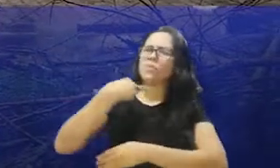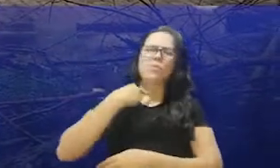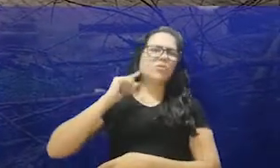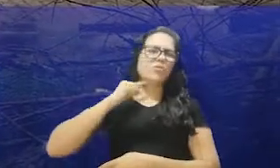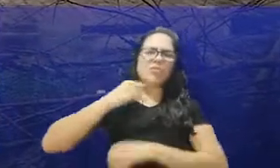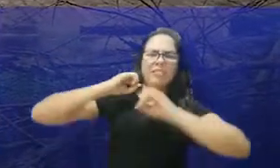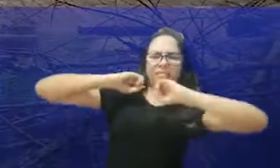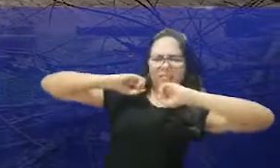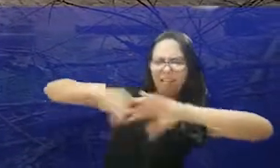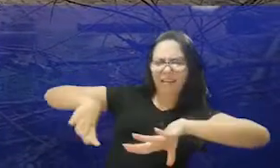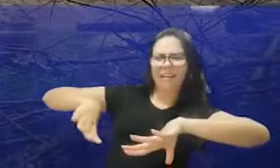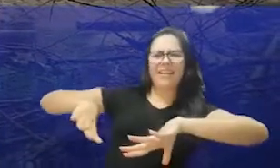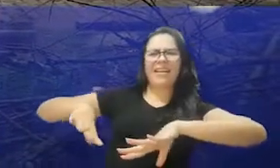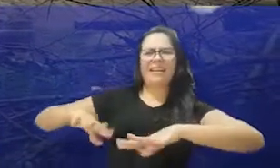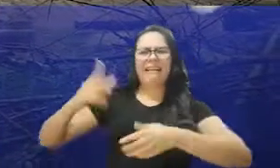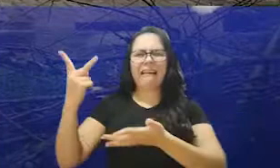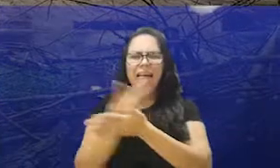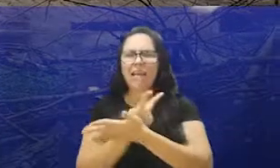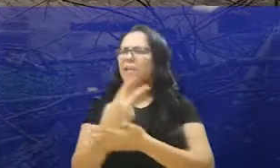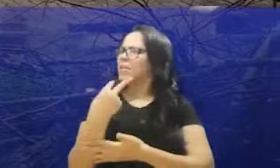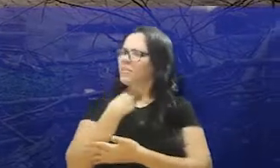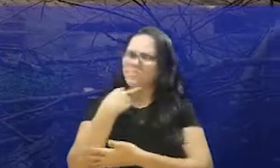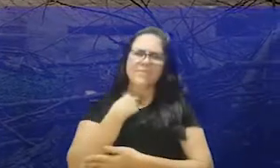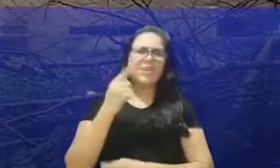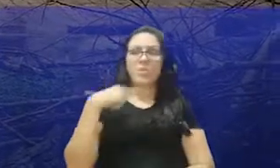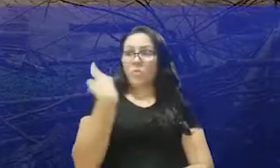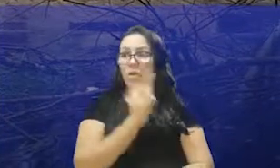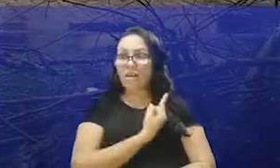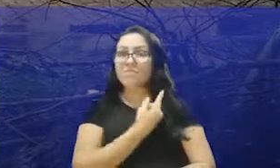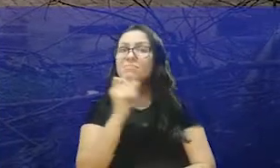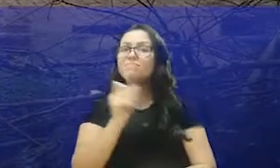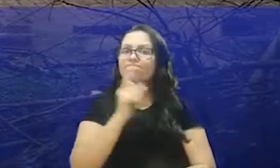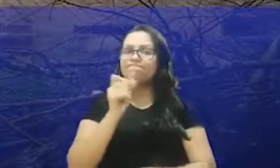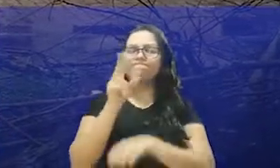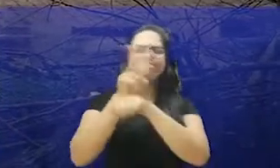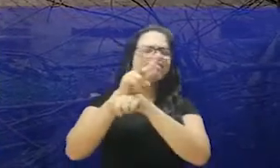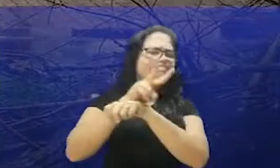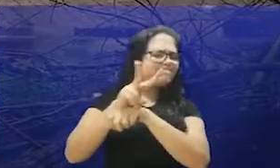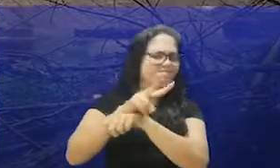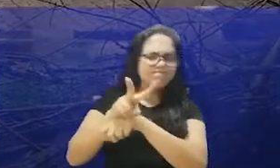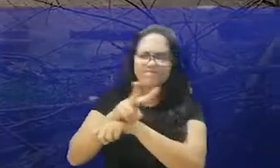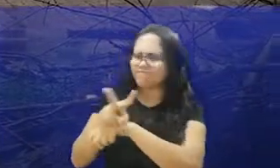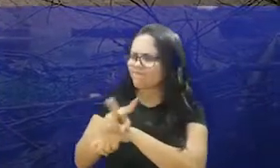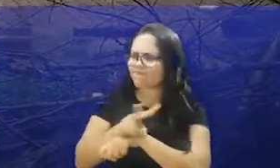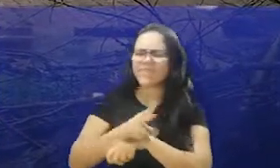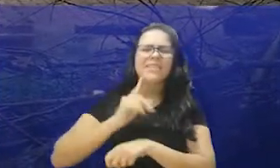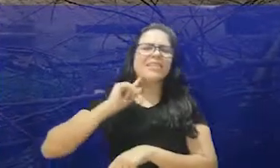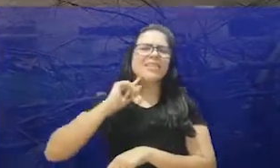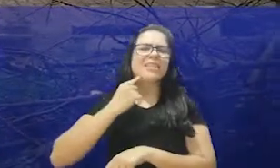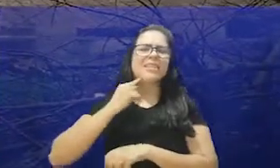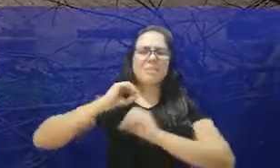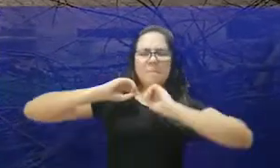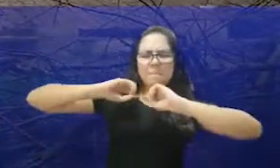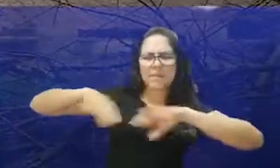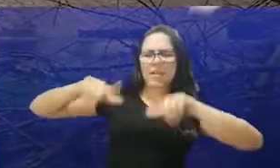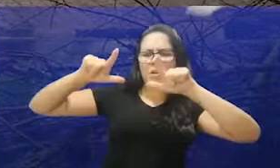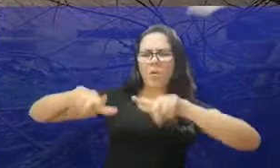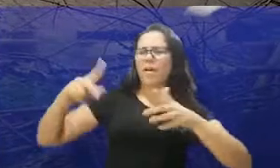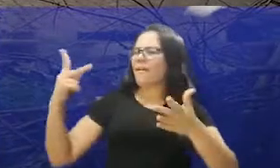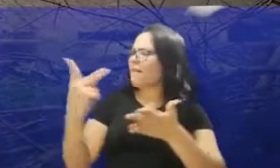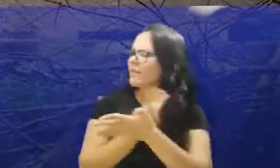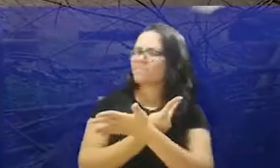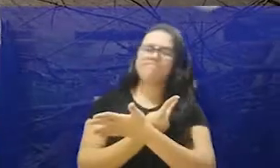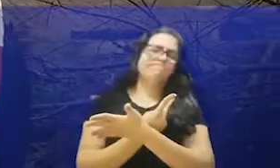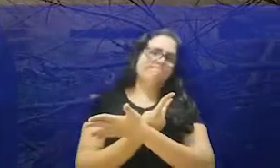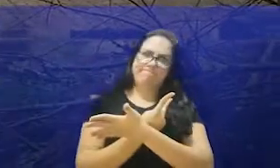ruas, não jogar em lixo perto dos bueiros. A gente fez muito, mas muito monitoramento agora com lixo jogado em